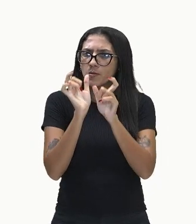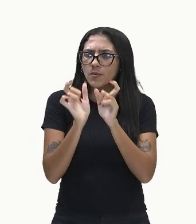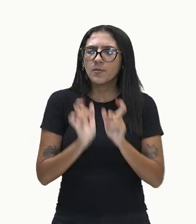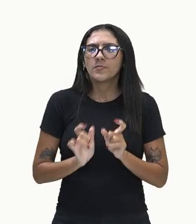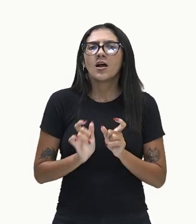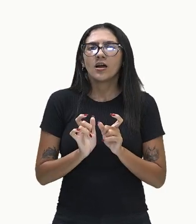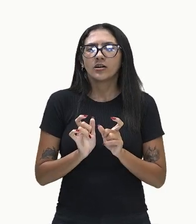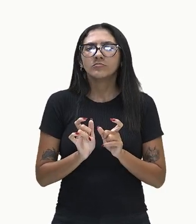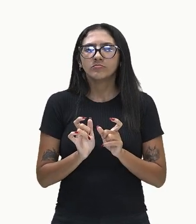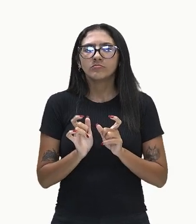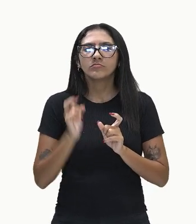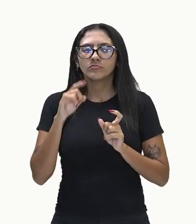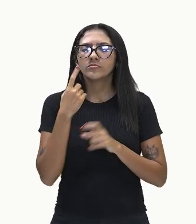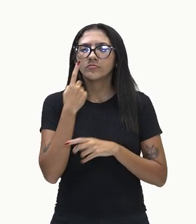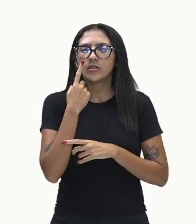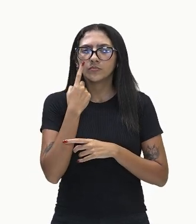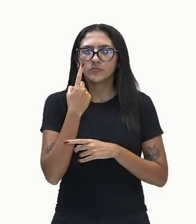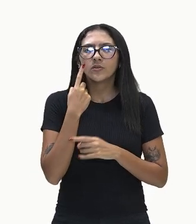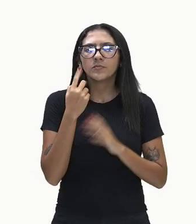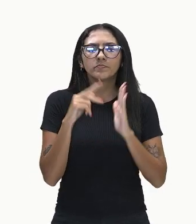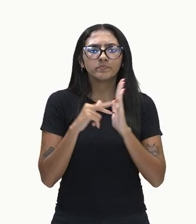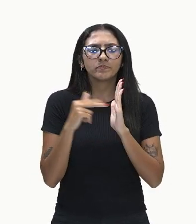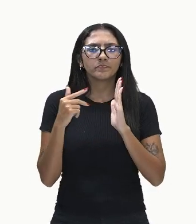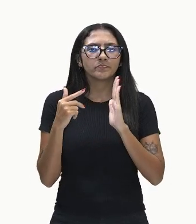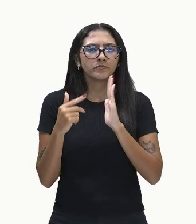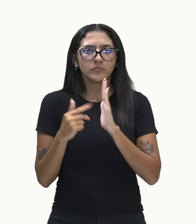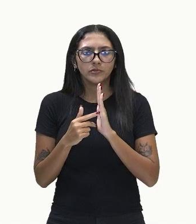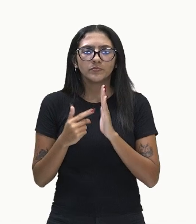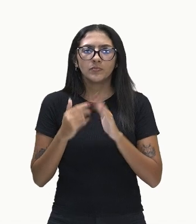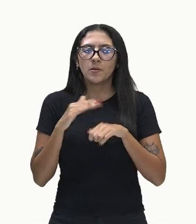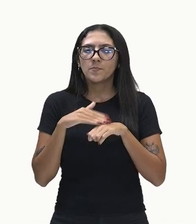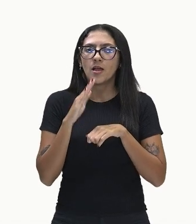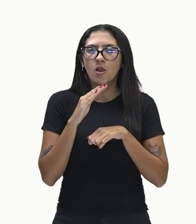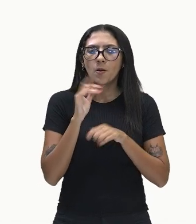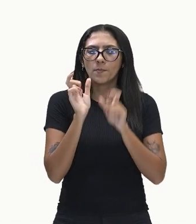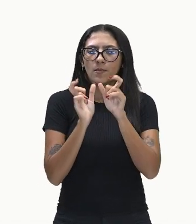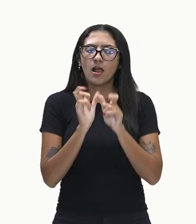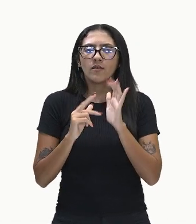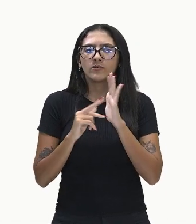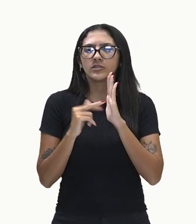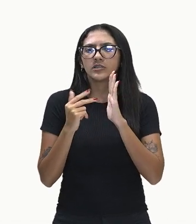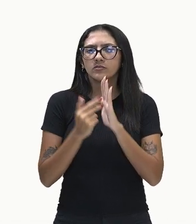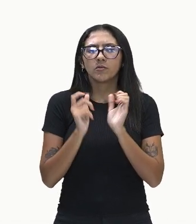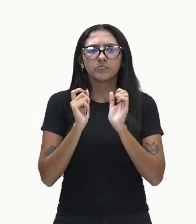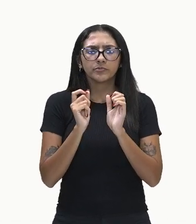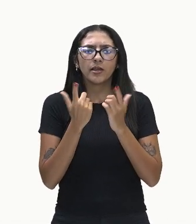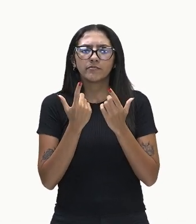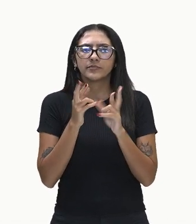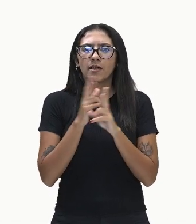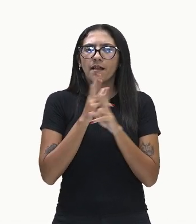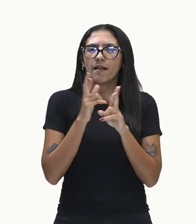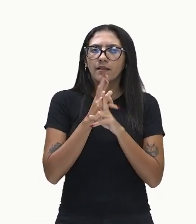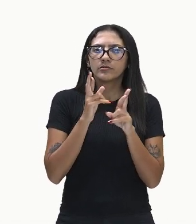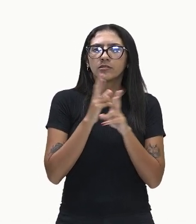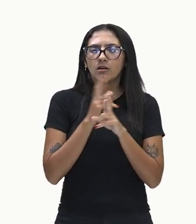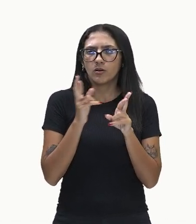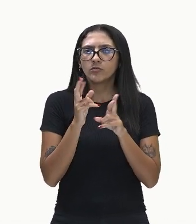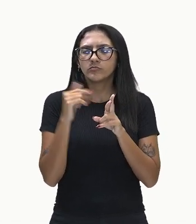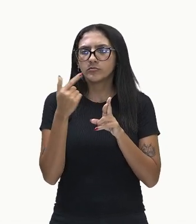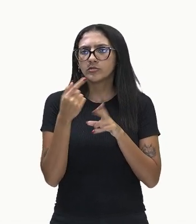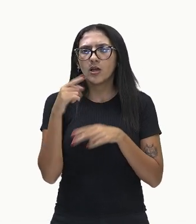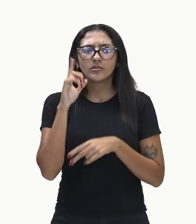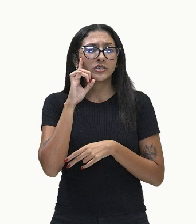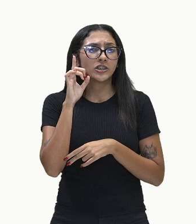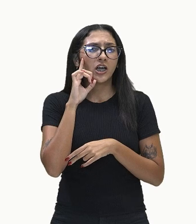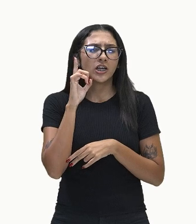riscar abaixo delas, para que você consiga entender mais facilmente com o que elas poderiam estar relacionadas no seu dia a dia.